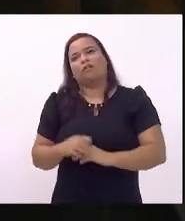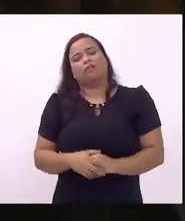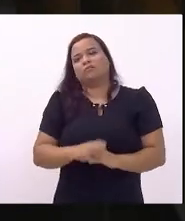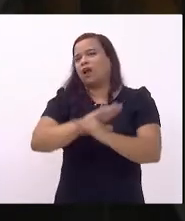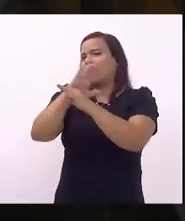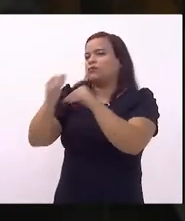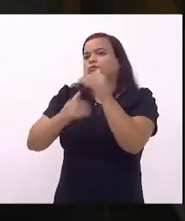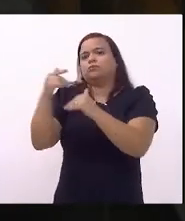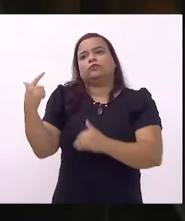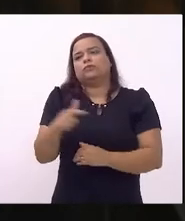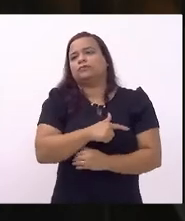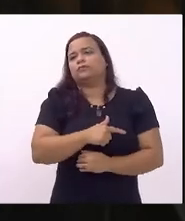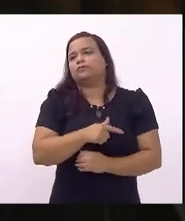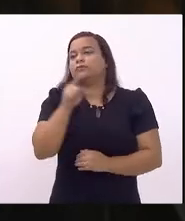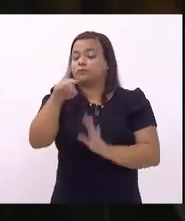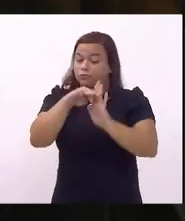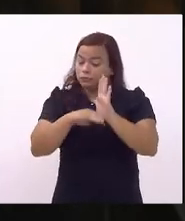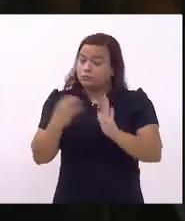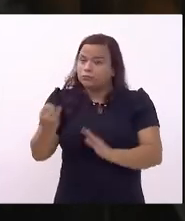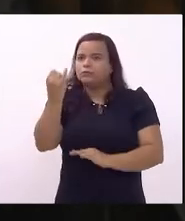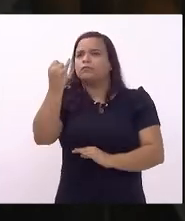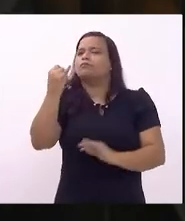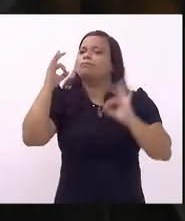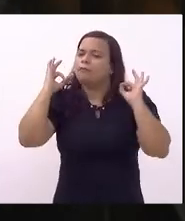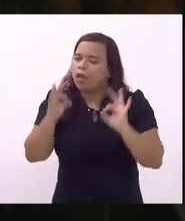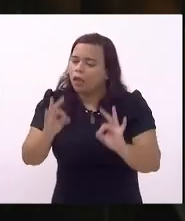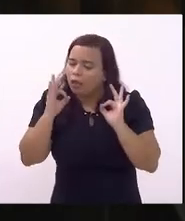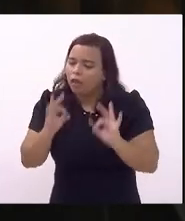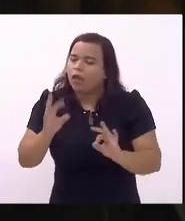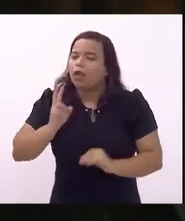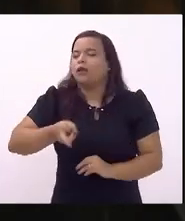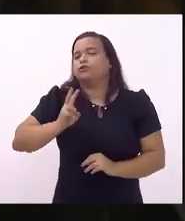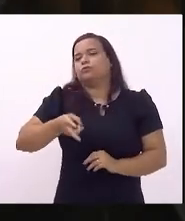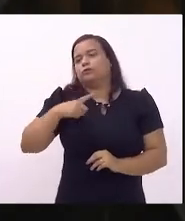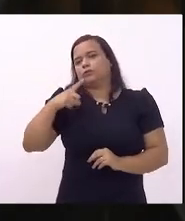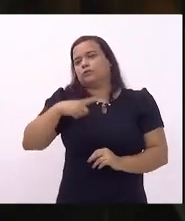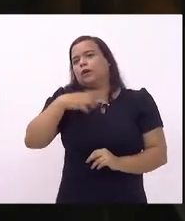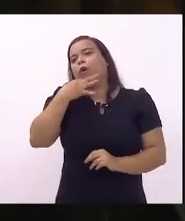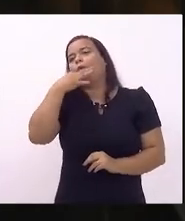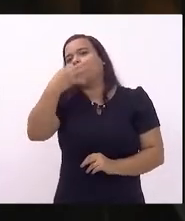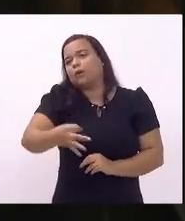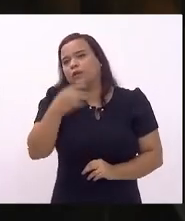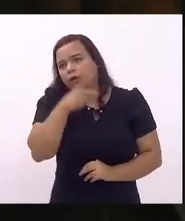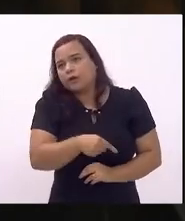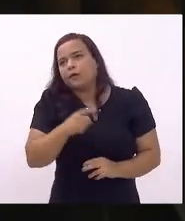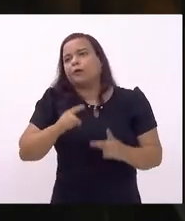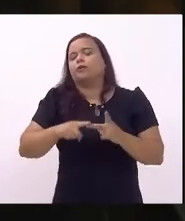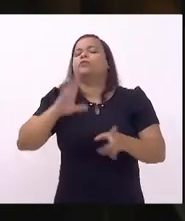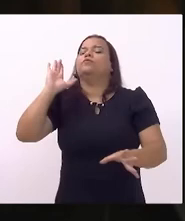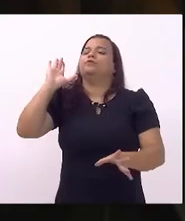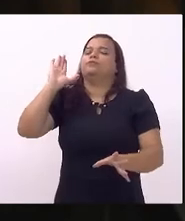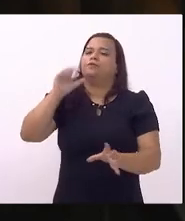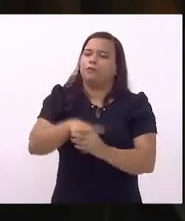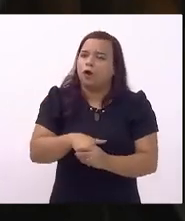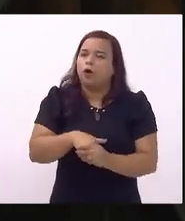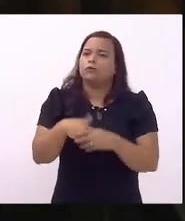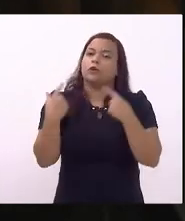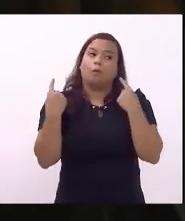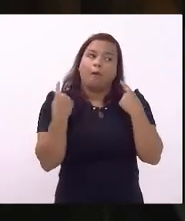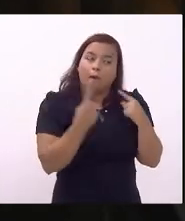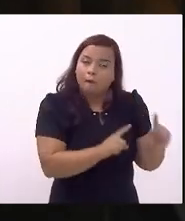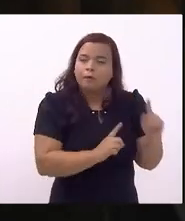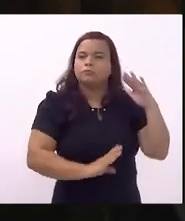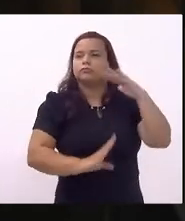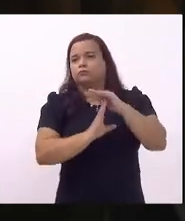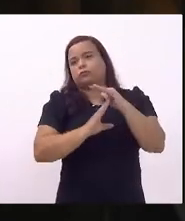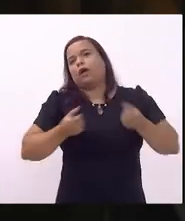de desenvolvimento esse é um dado importante mesmo assim mesmo tendo essa concepção mesmo tendo votado contra o teto de gastos porque